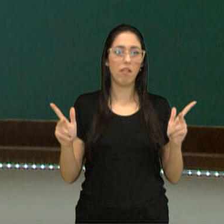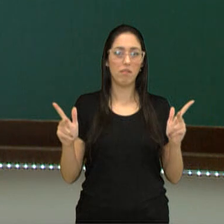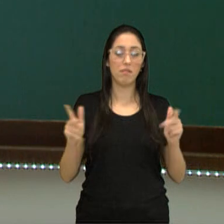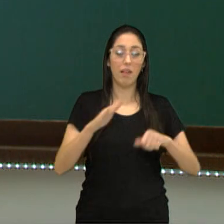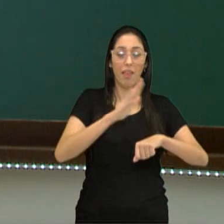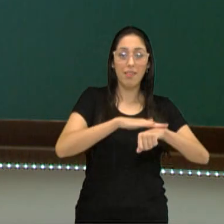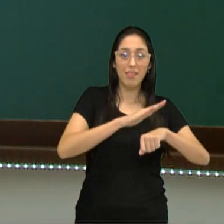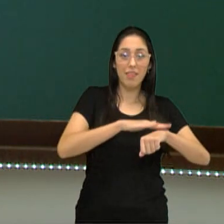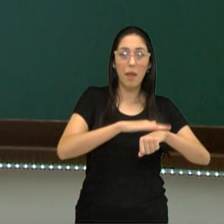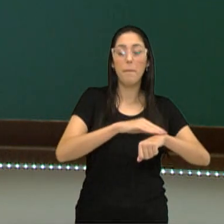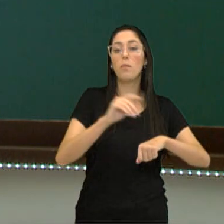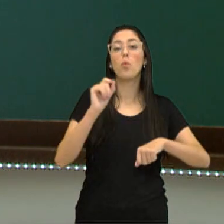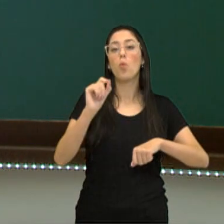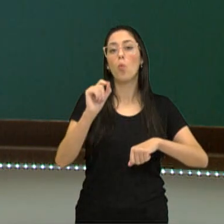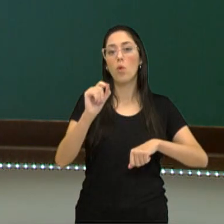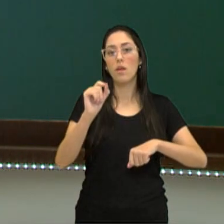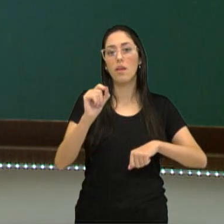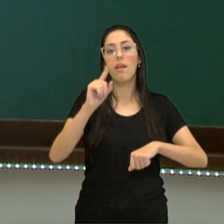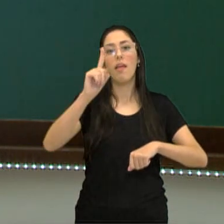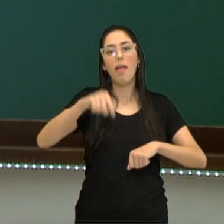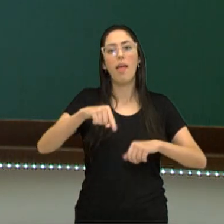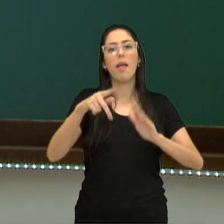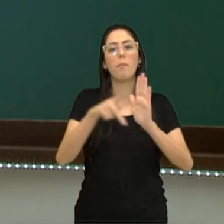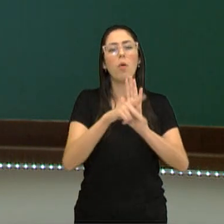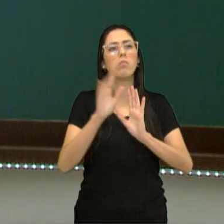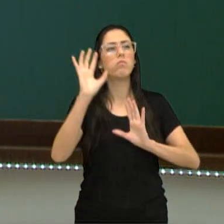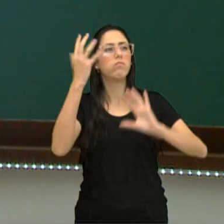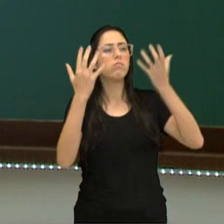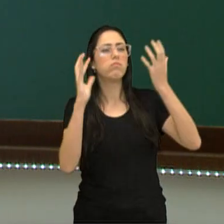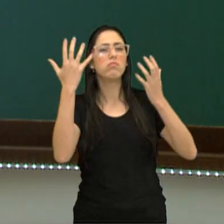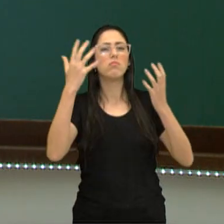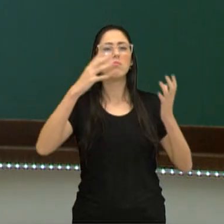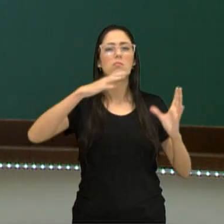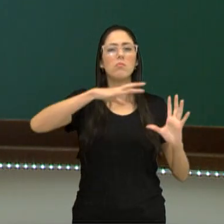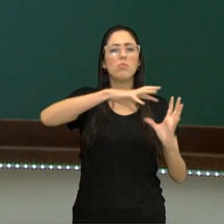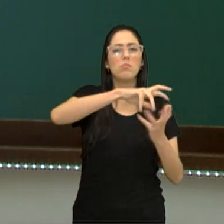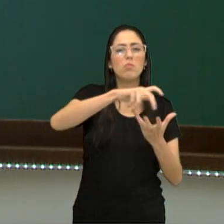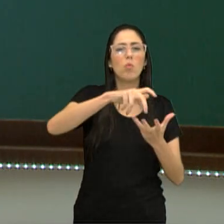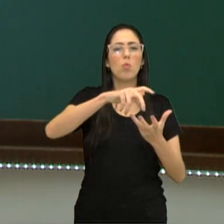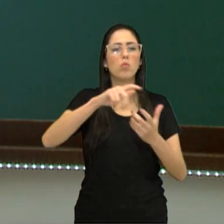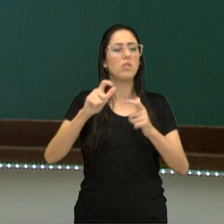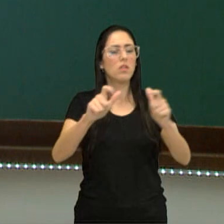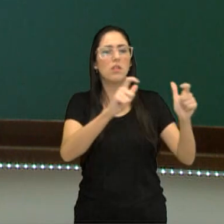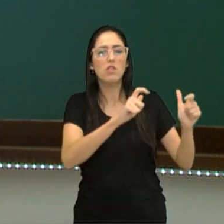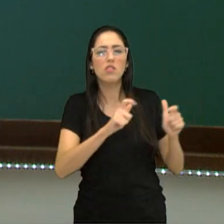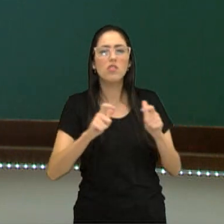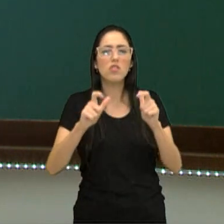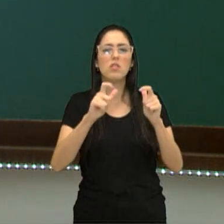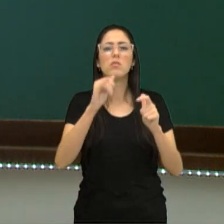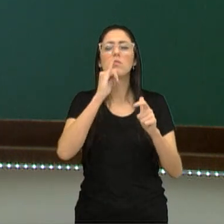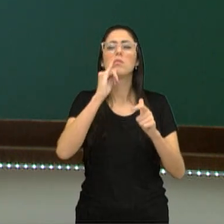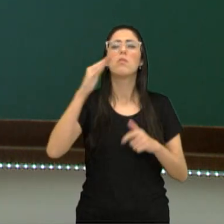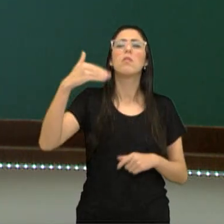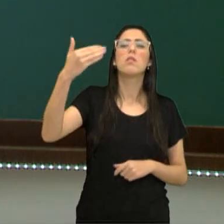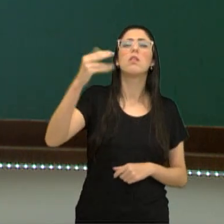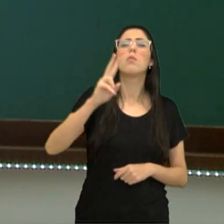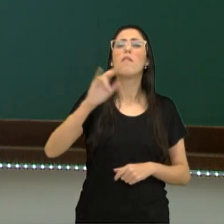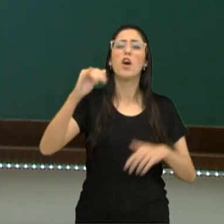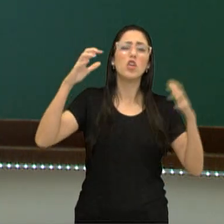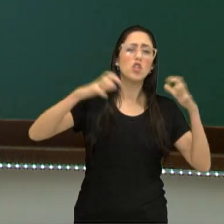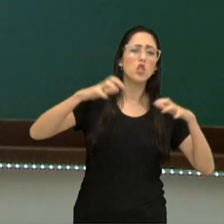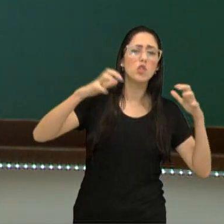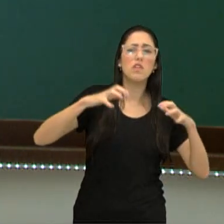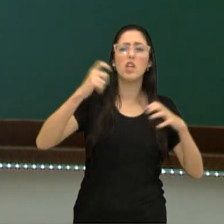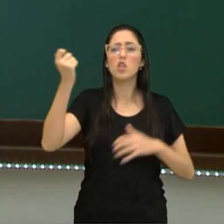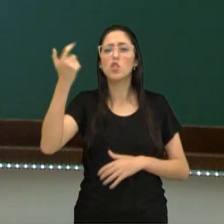em tempo, temos que associar tempo à meteorologia, que está associada, por exemplo, à previsão do tempo. Que a meteorologia tem como